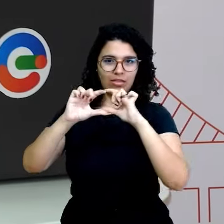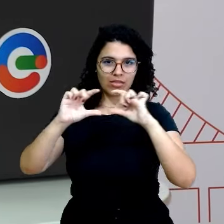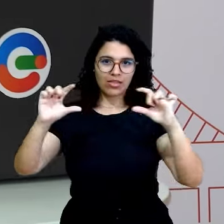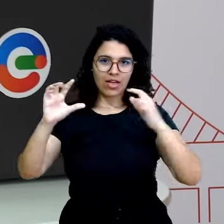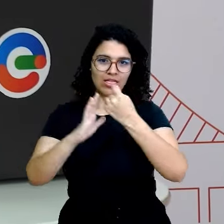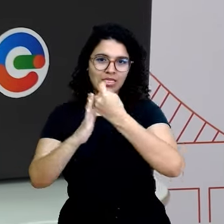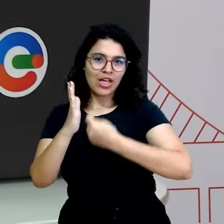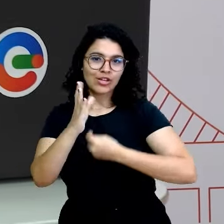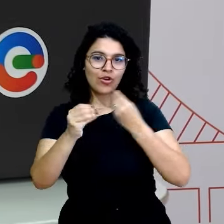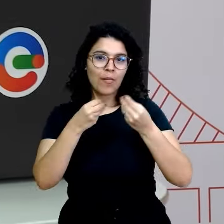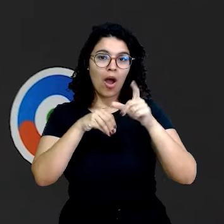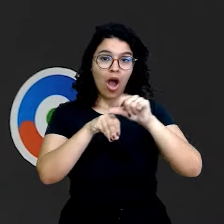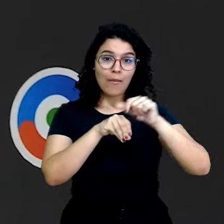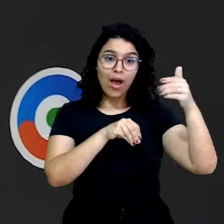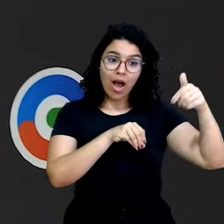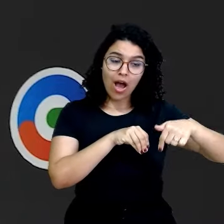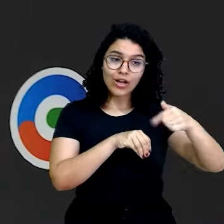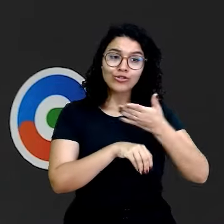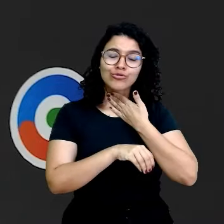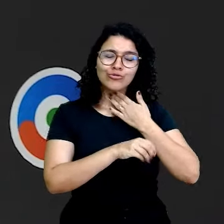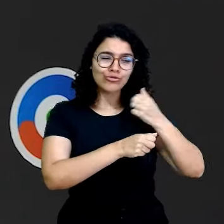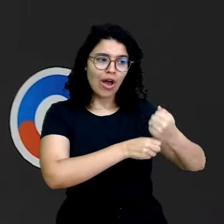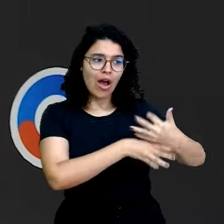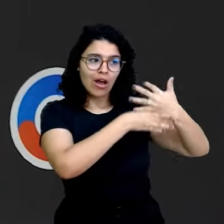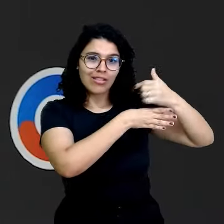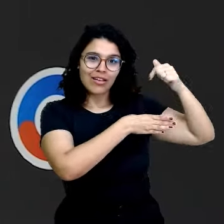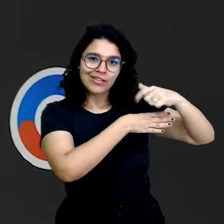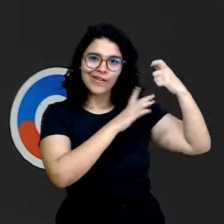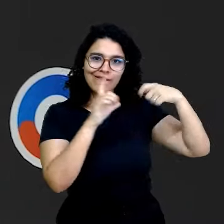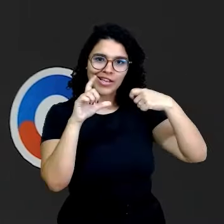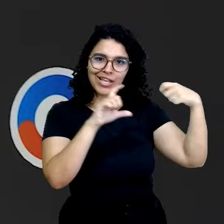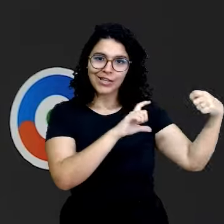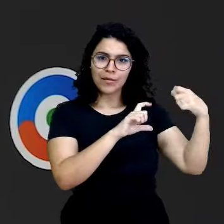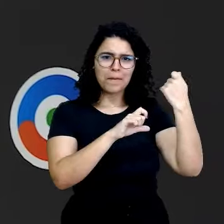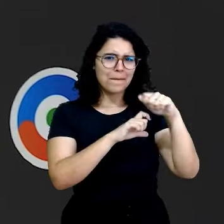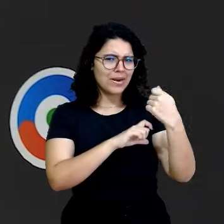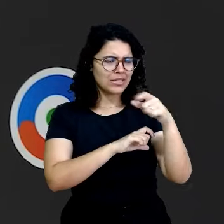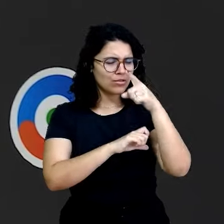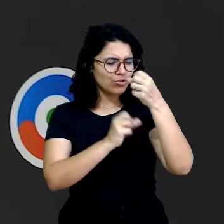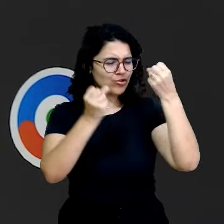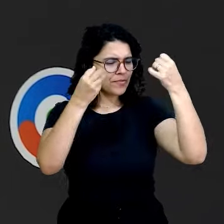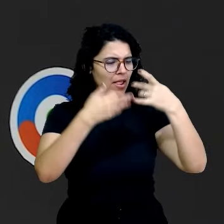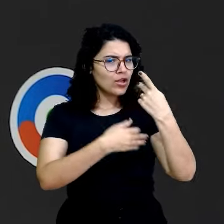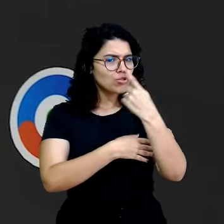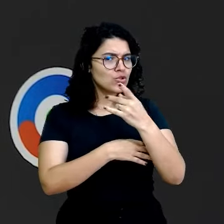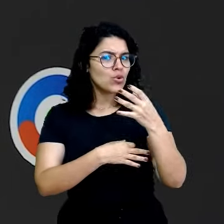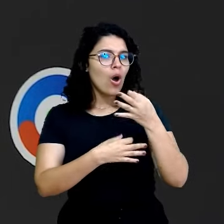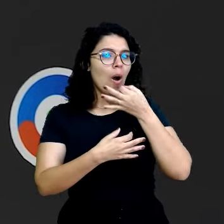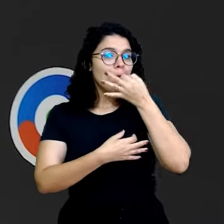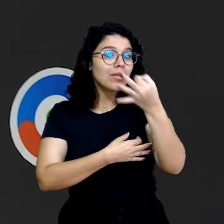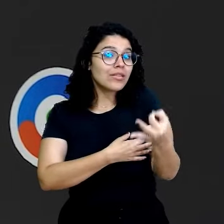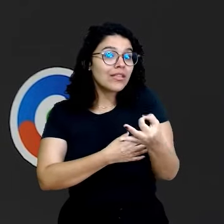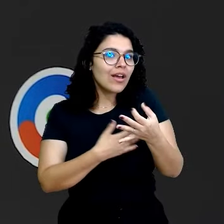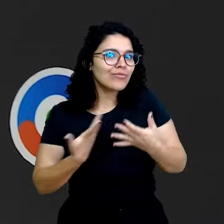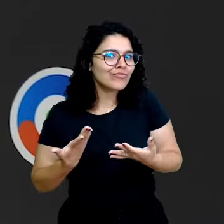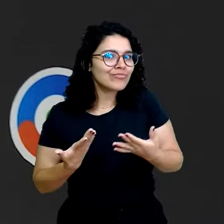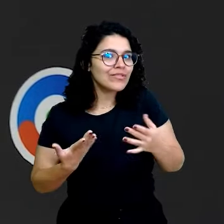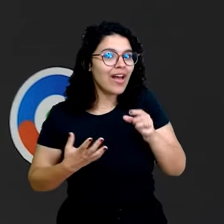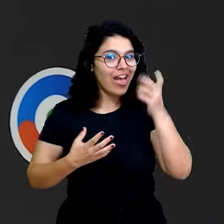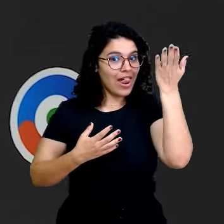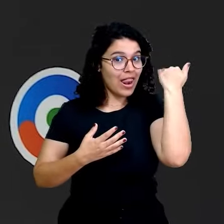comentários desse vídeo? Você precisa dizer qual é a sua opinião? Quem é um louco entre os